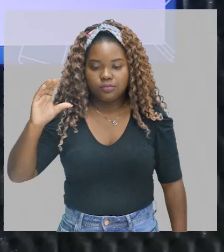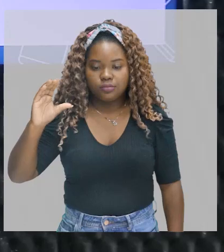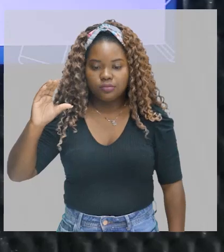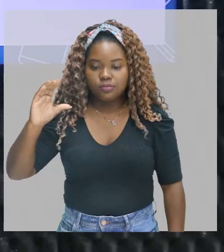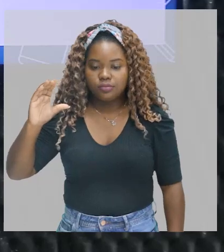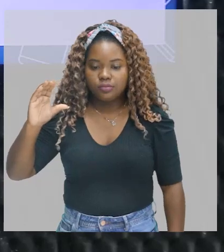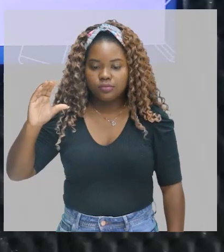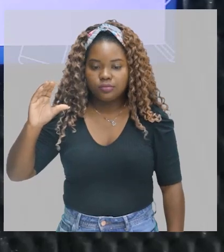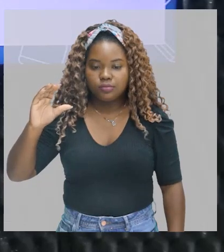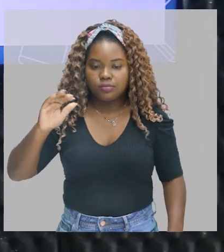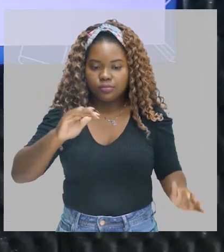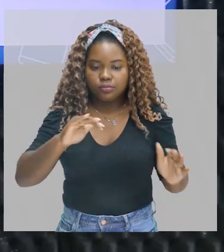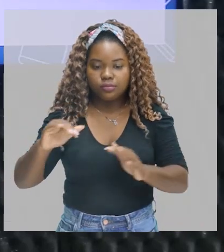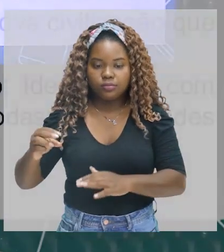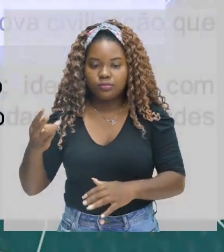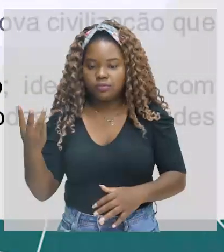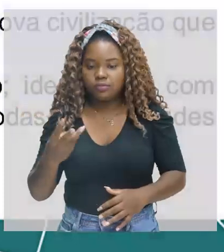tá bom?